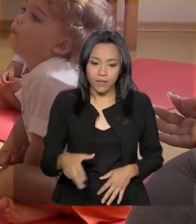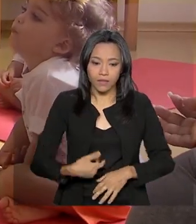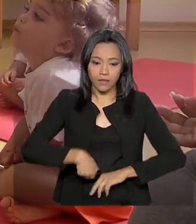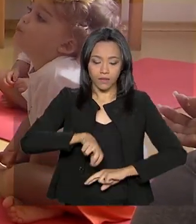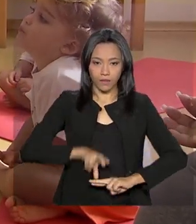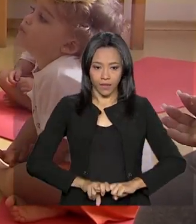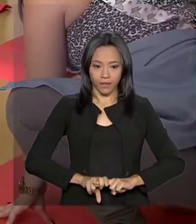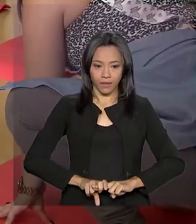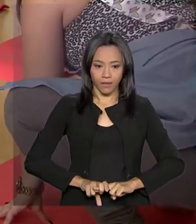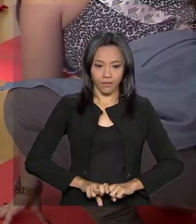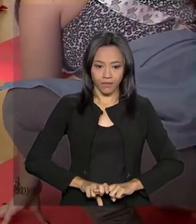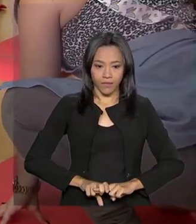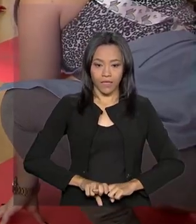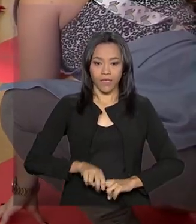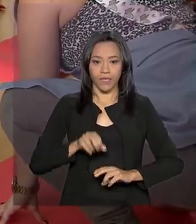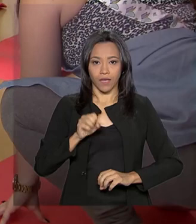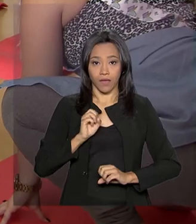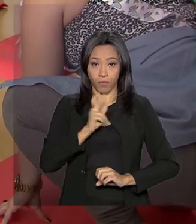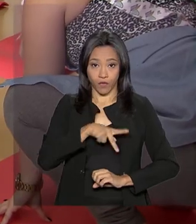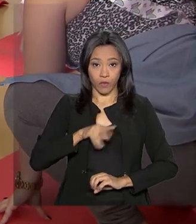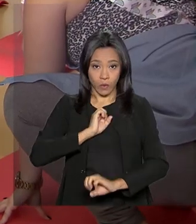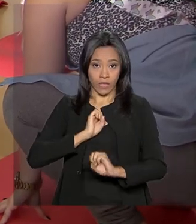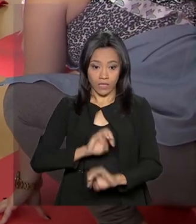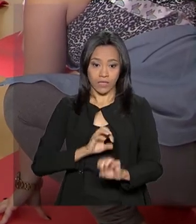posições propostas pela professora.